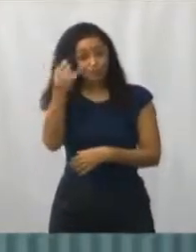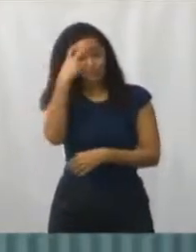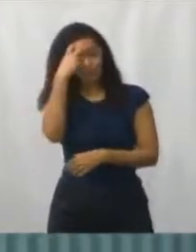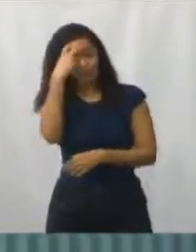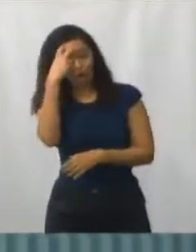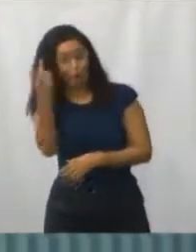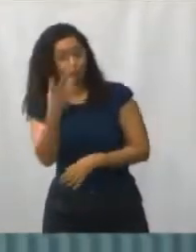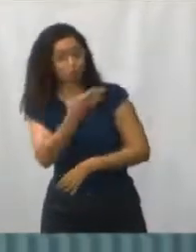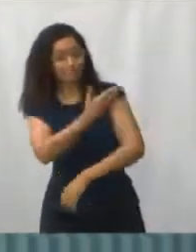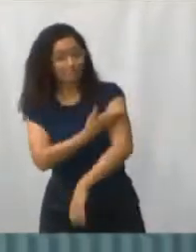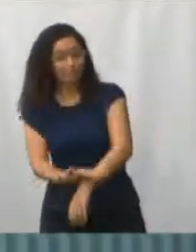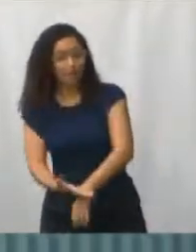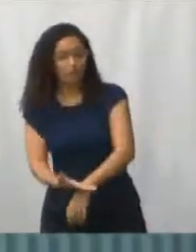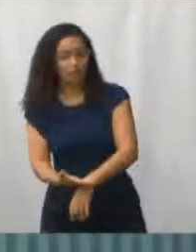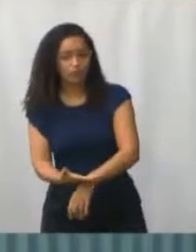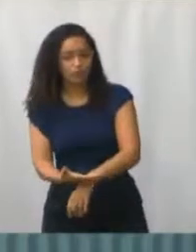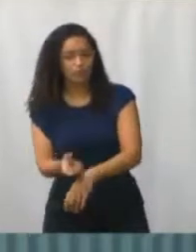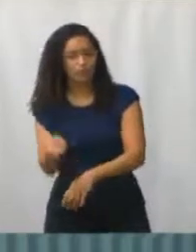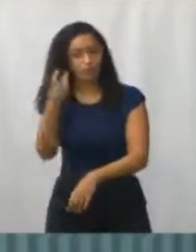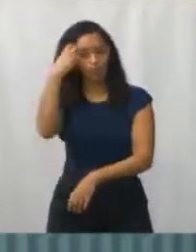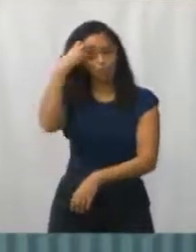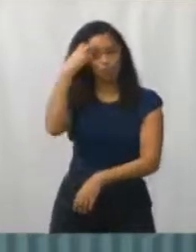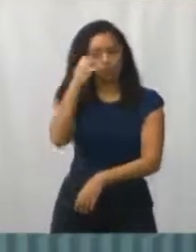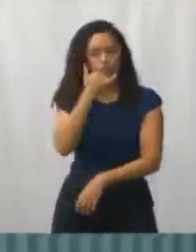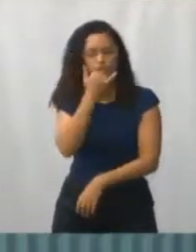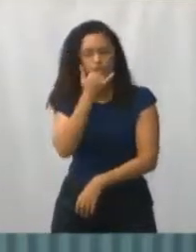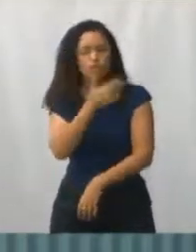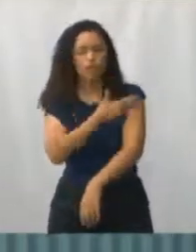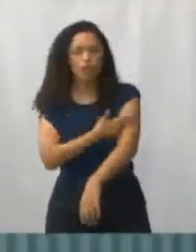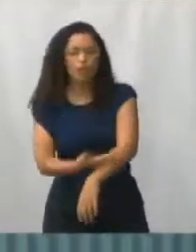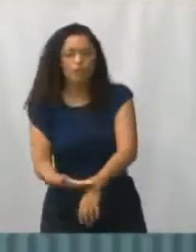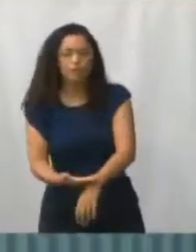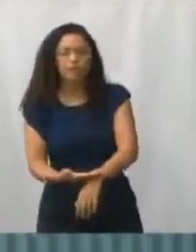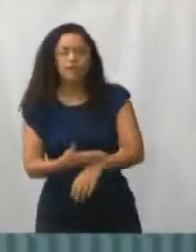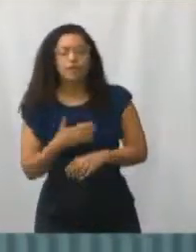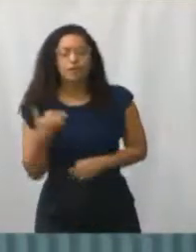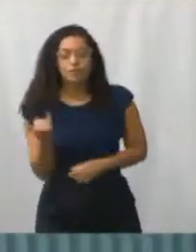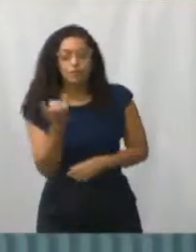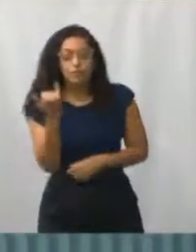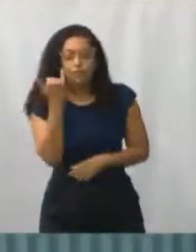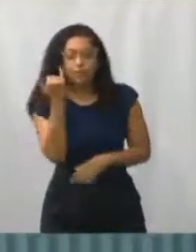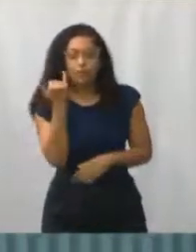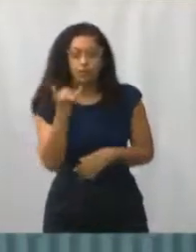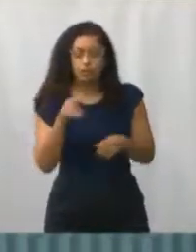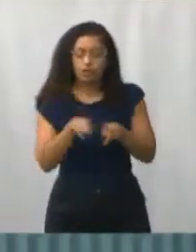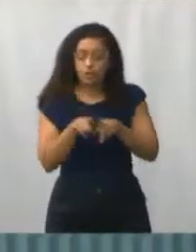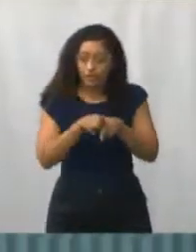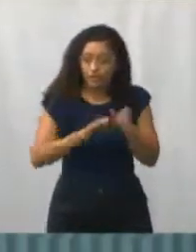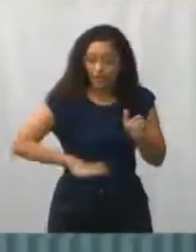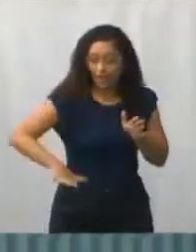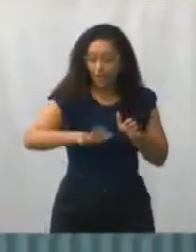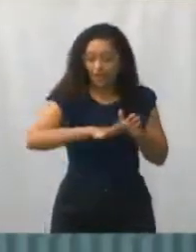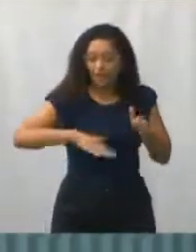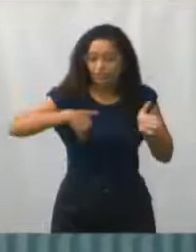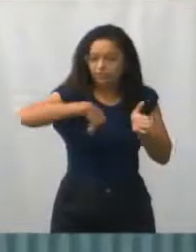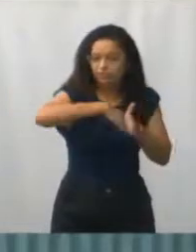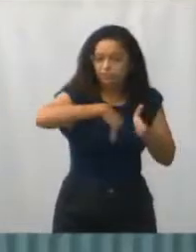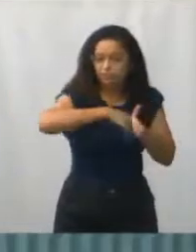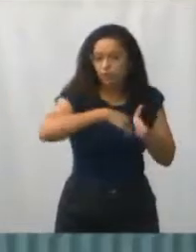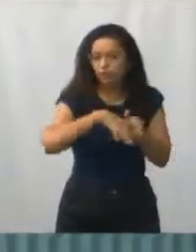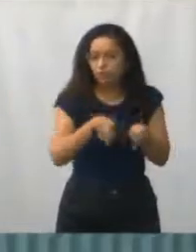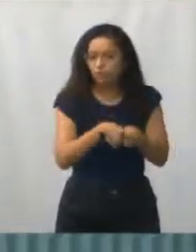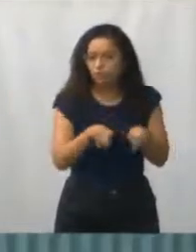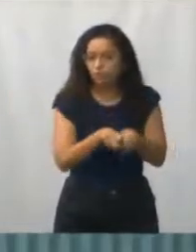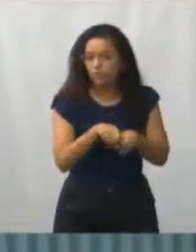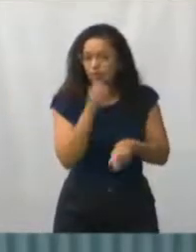grandiosamente na área de esporte, mas com certeza será feito